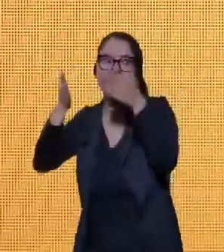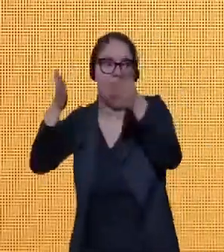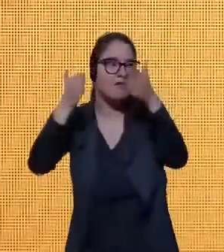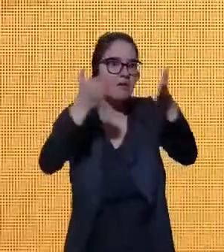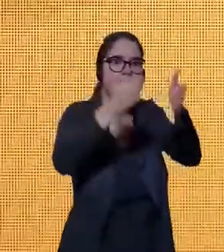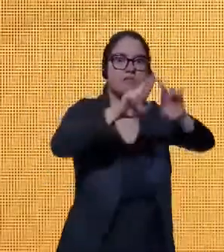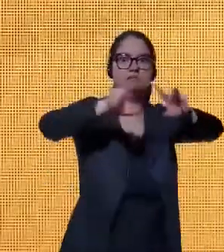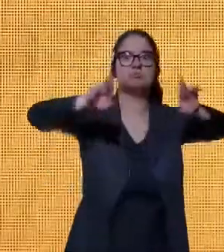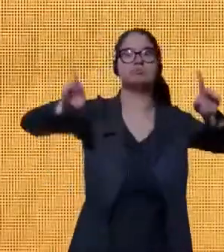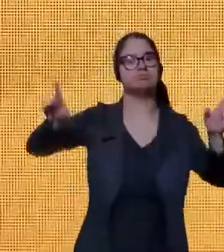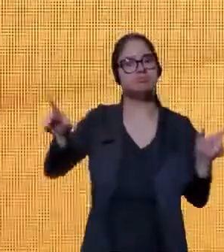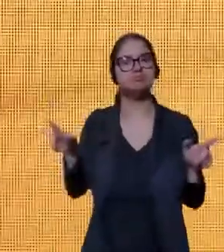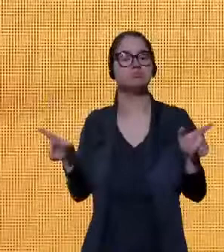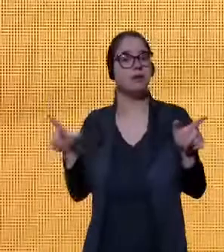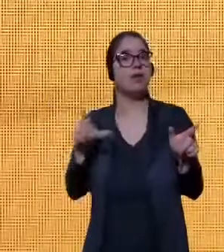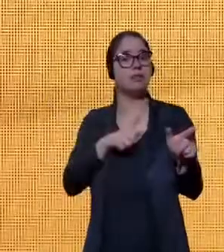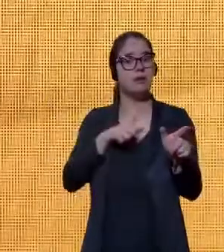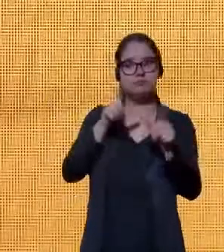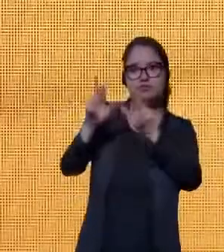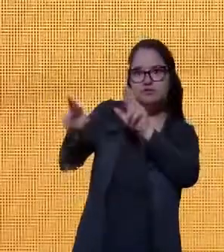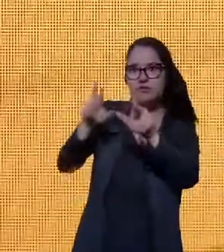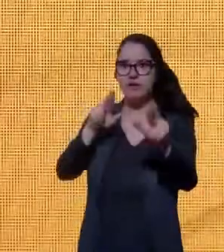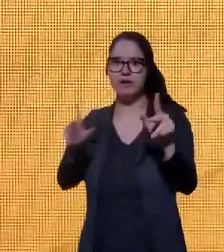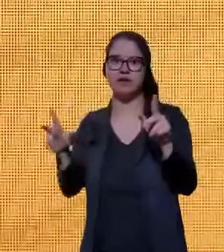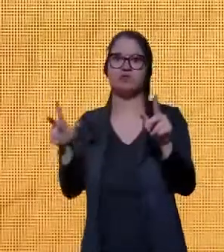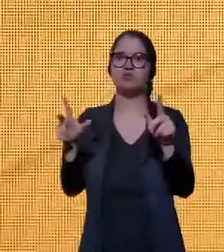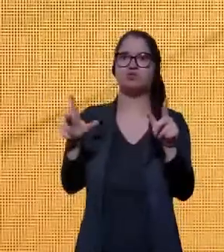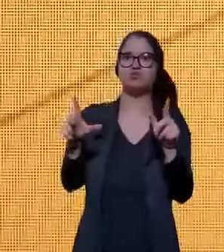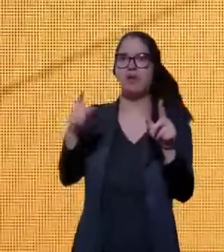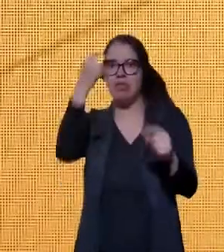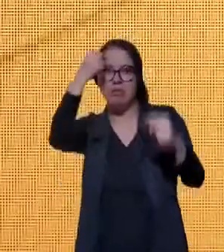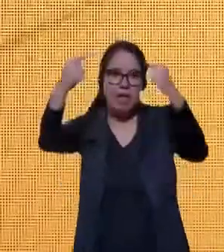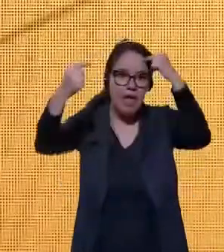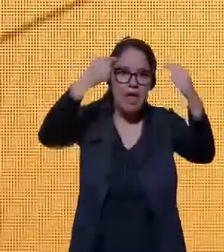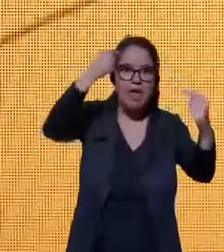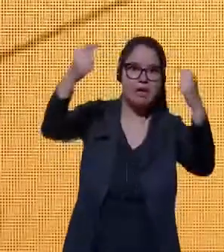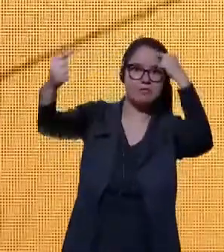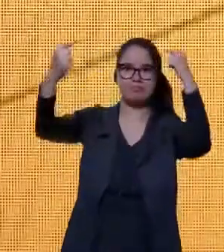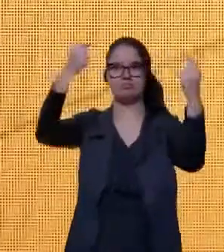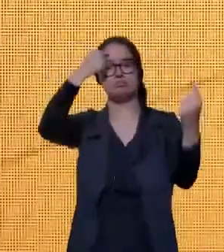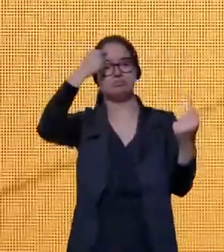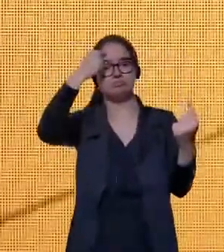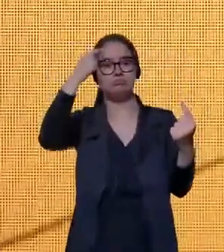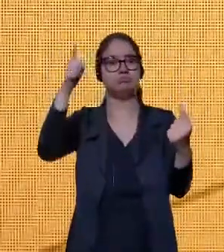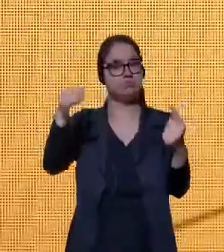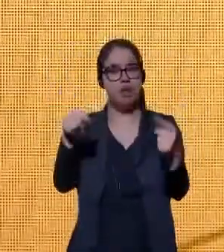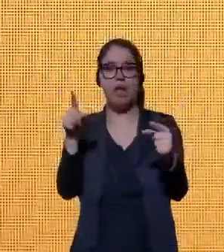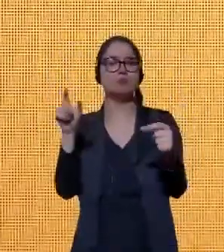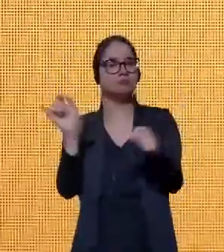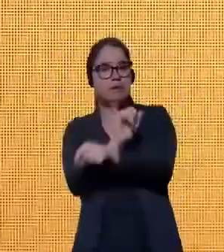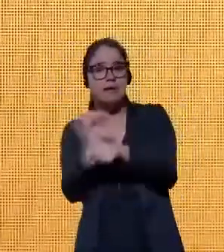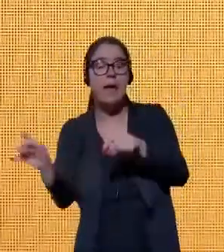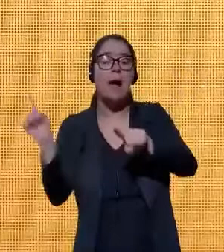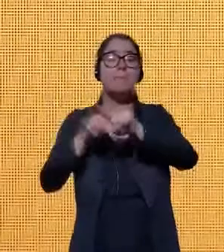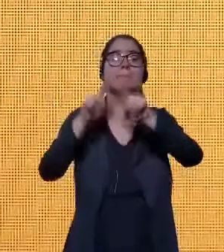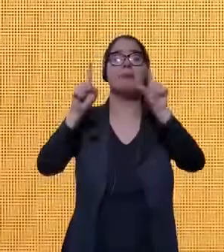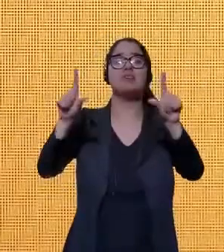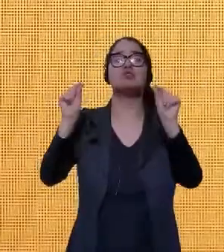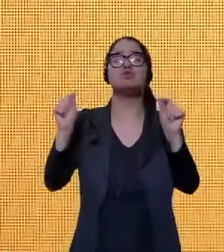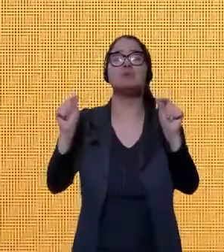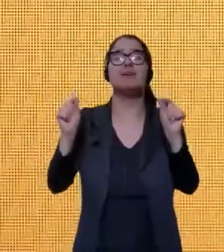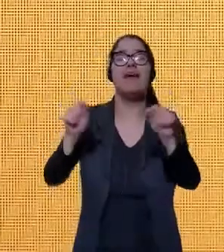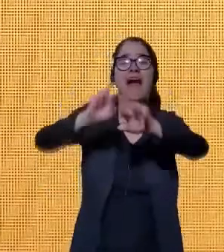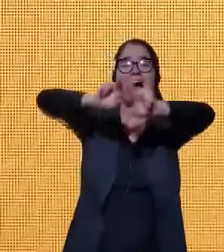as levarem a ter diferentes ritmos de adoção, da agenda, é crucial para promover